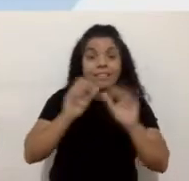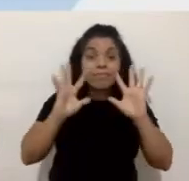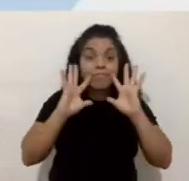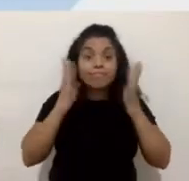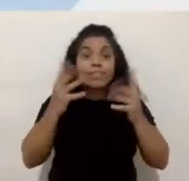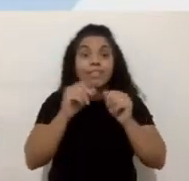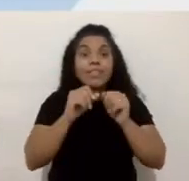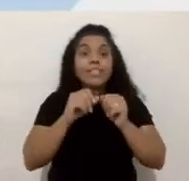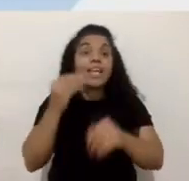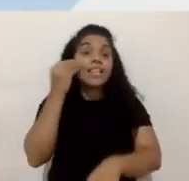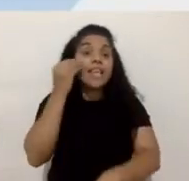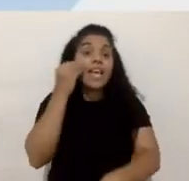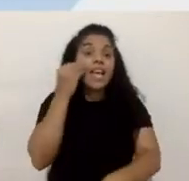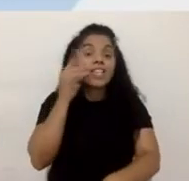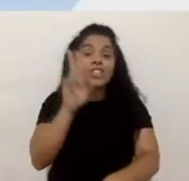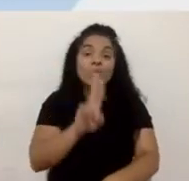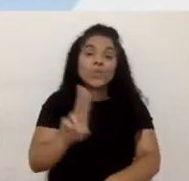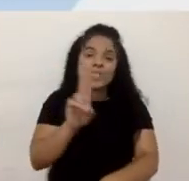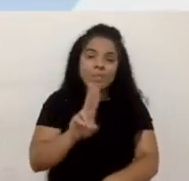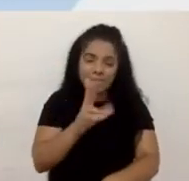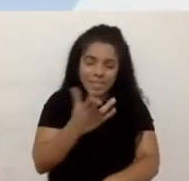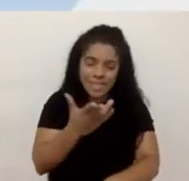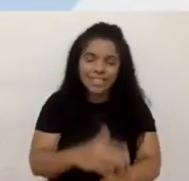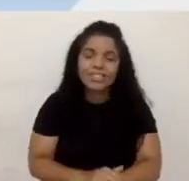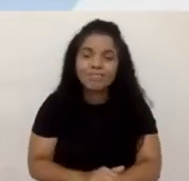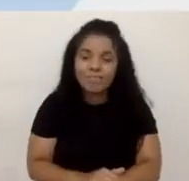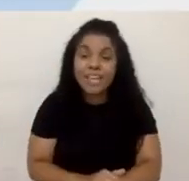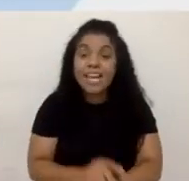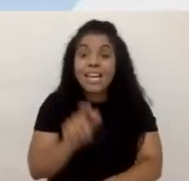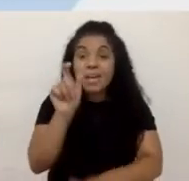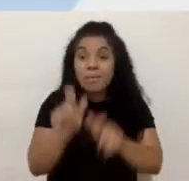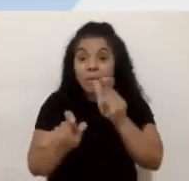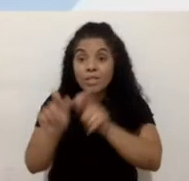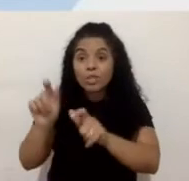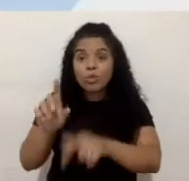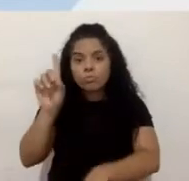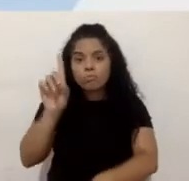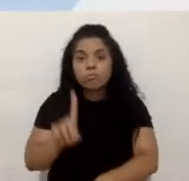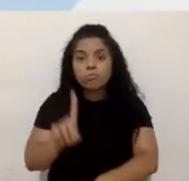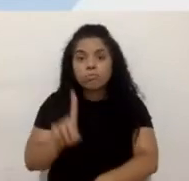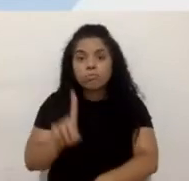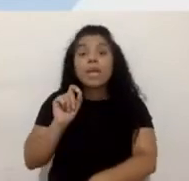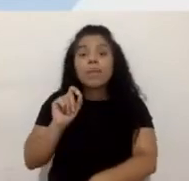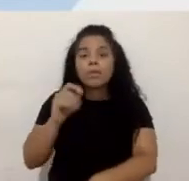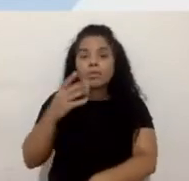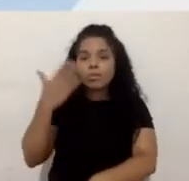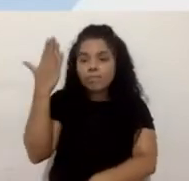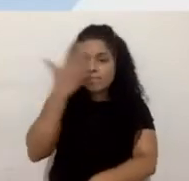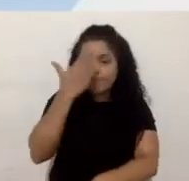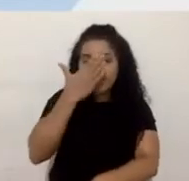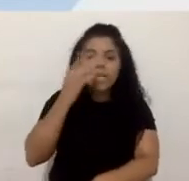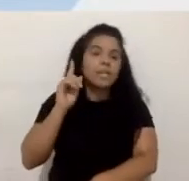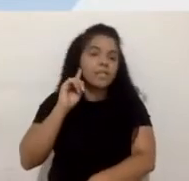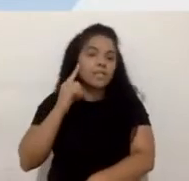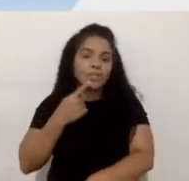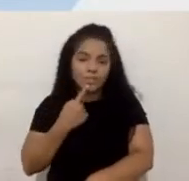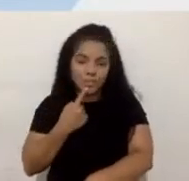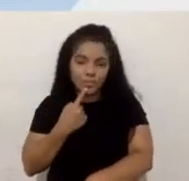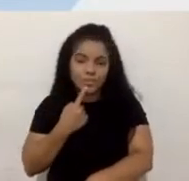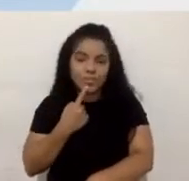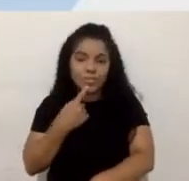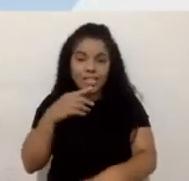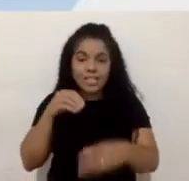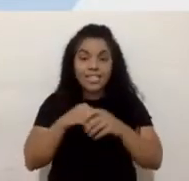usabilidade com pessoas com deficiência visual e auditiva nos nossos sites. A gente